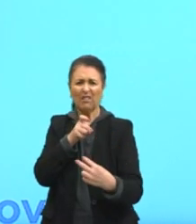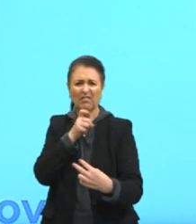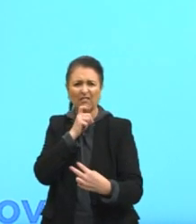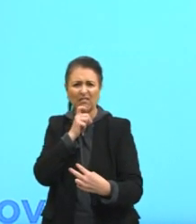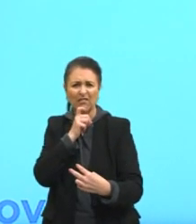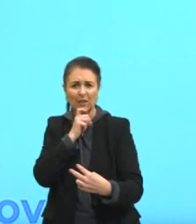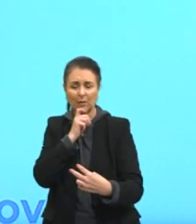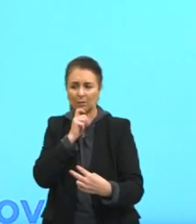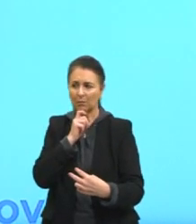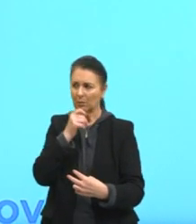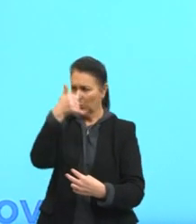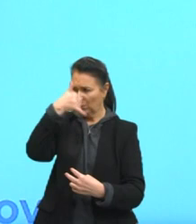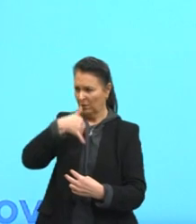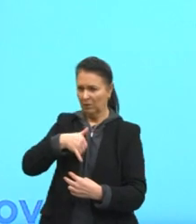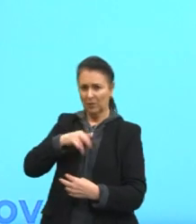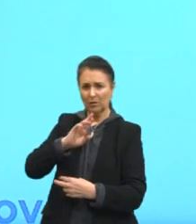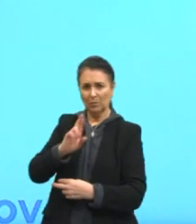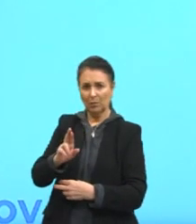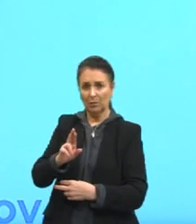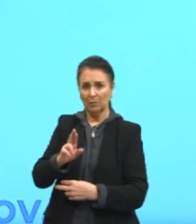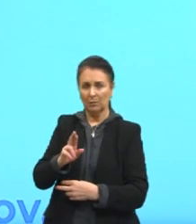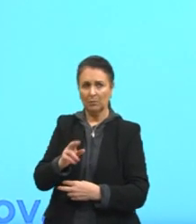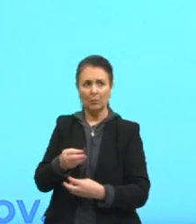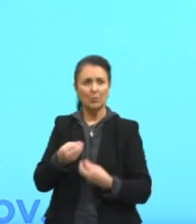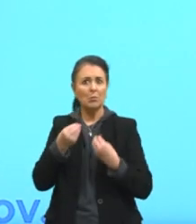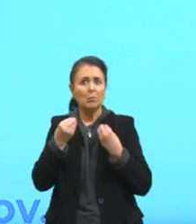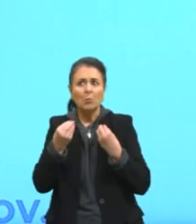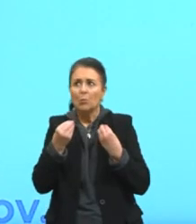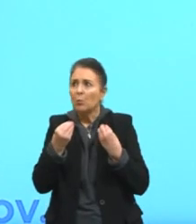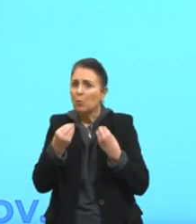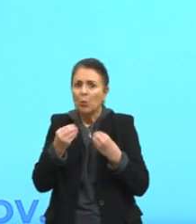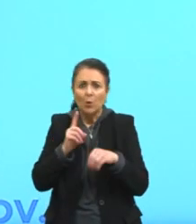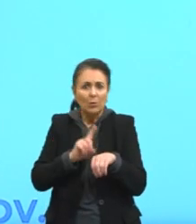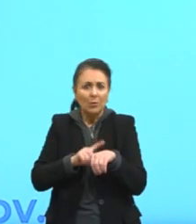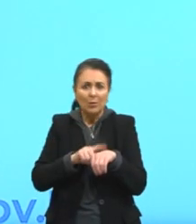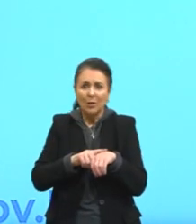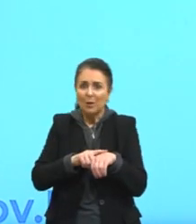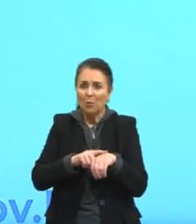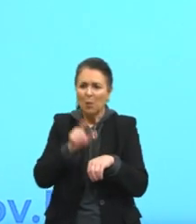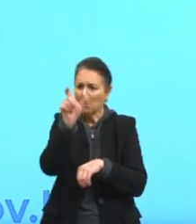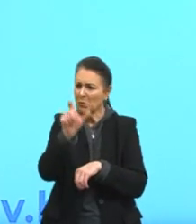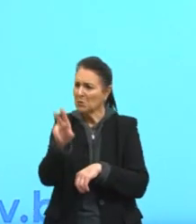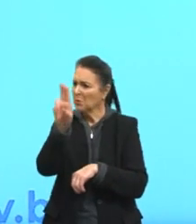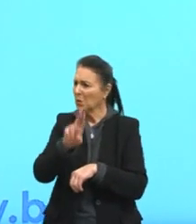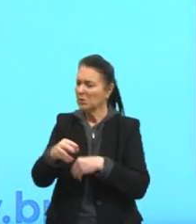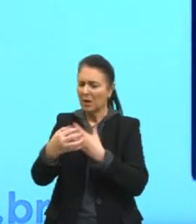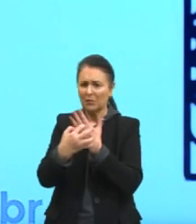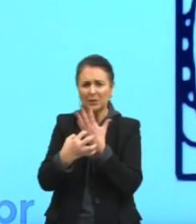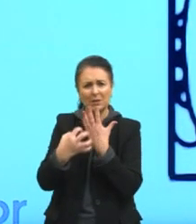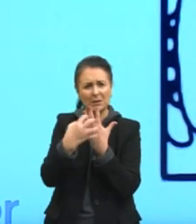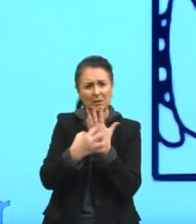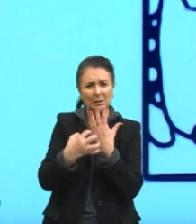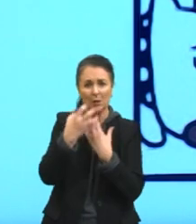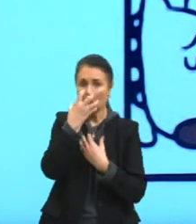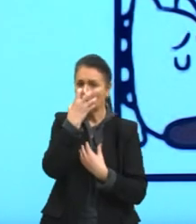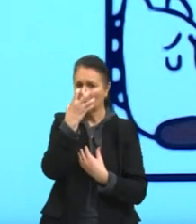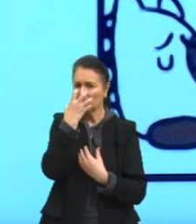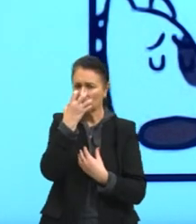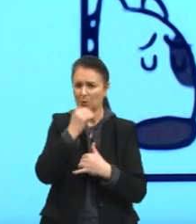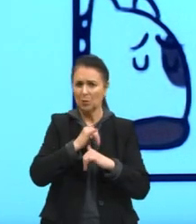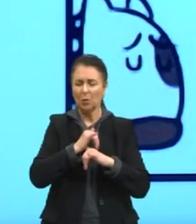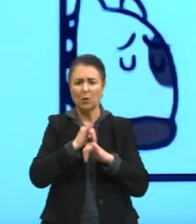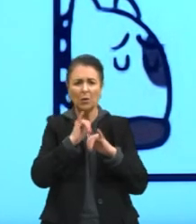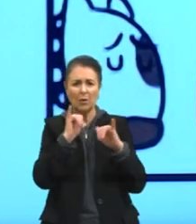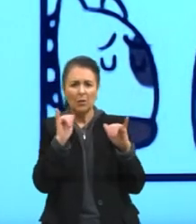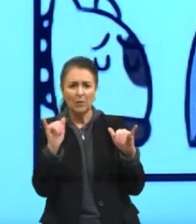E o elefante responde, nossa, há quanto tempo que eu não ouvi alguém usar uma sinestesia. O cachorrinho diz, não tinha nada a